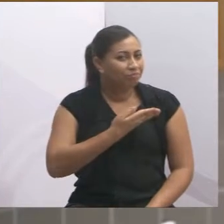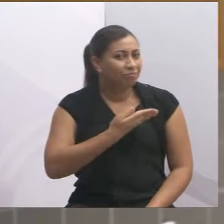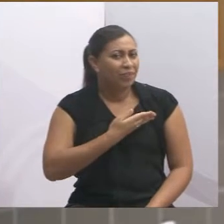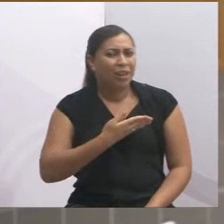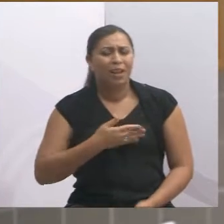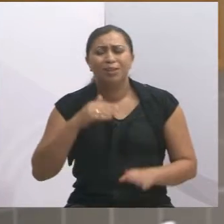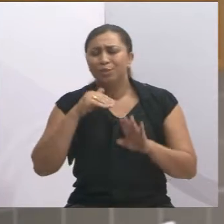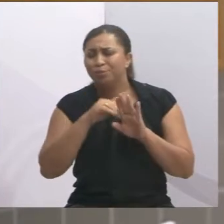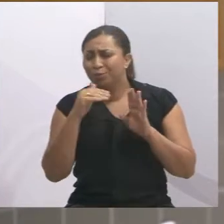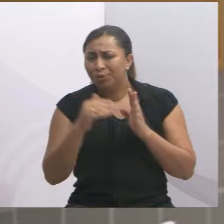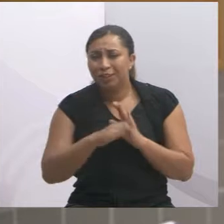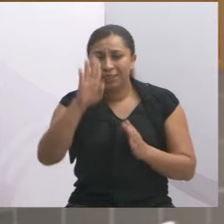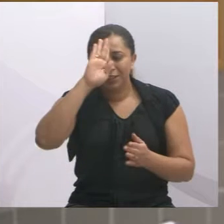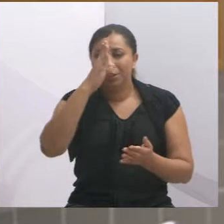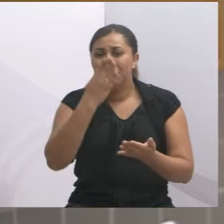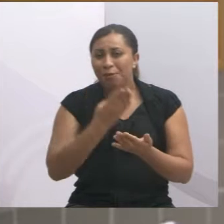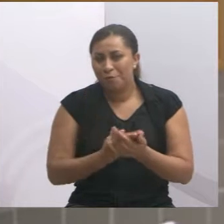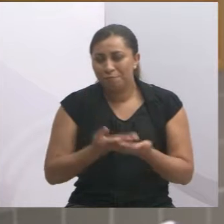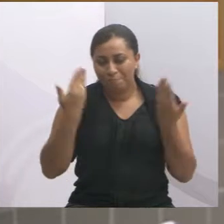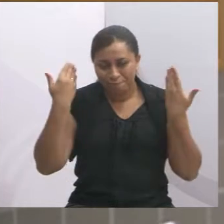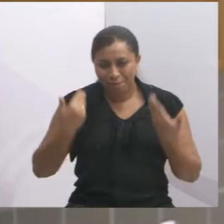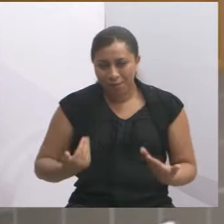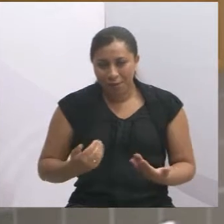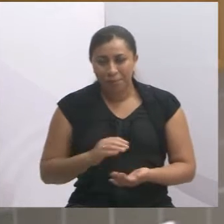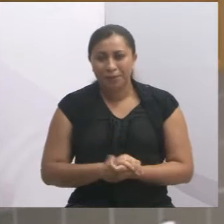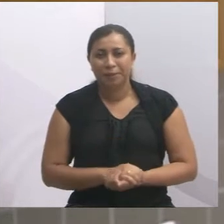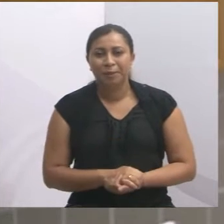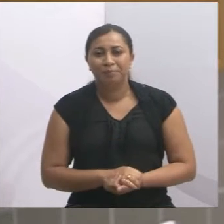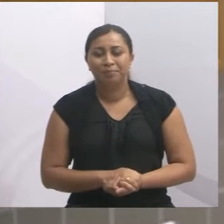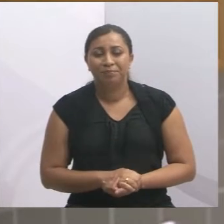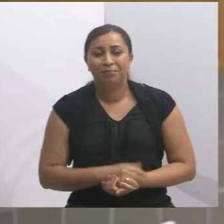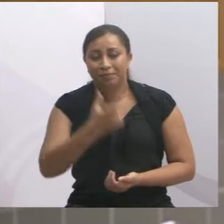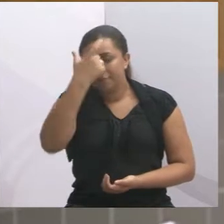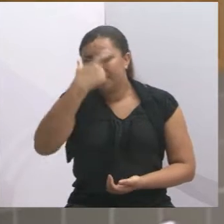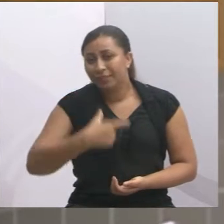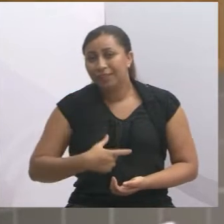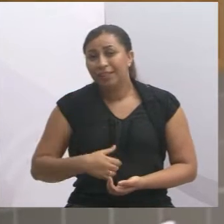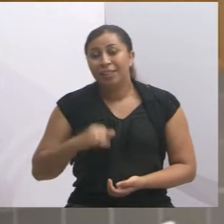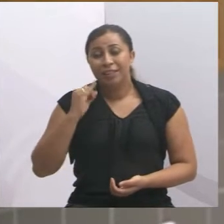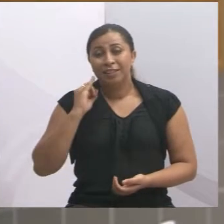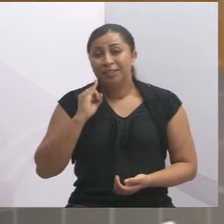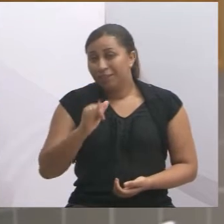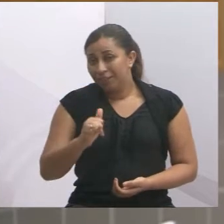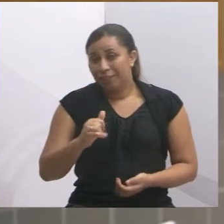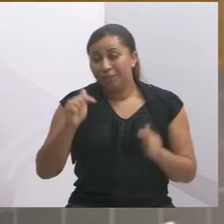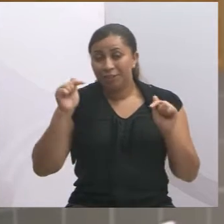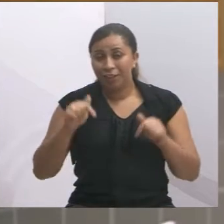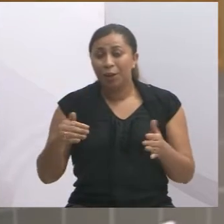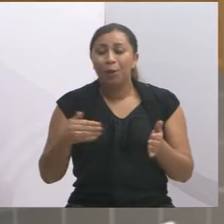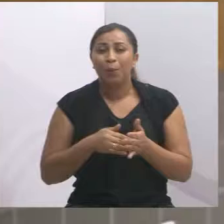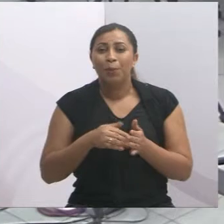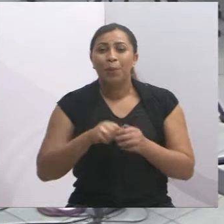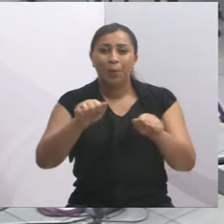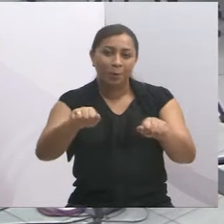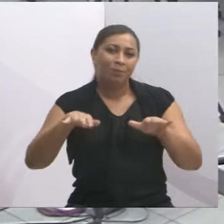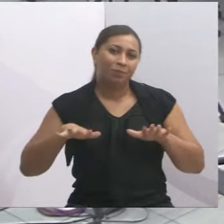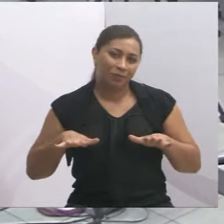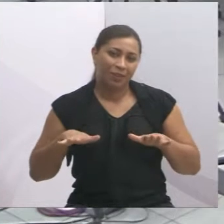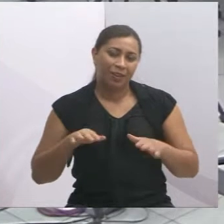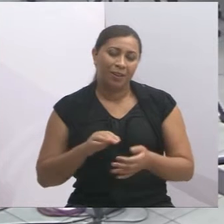a todos que confiaram no Aderbal Sodré, e dizer que estar aqui hoje participando dessa última sessão